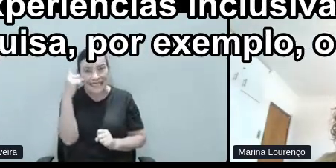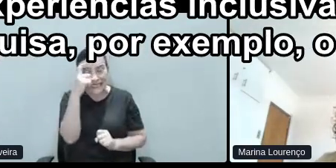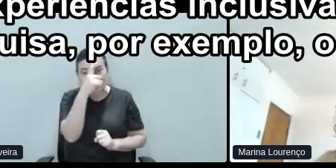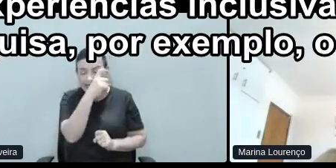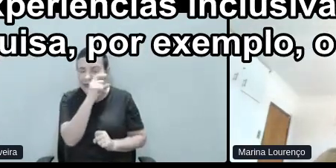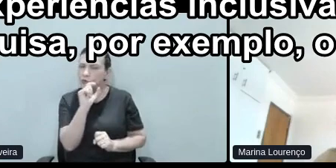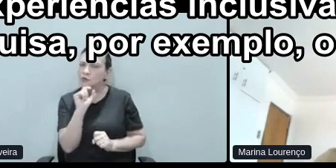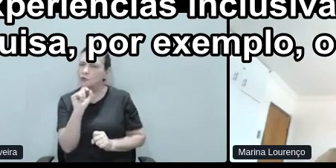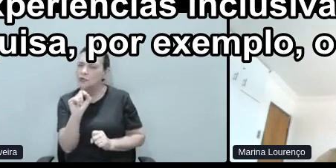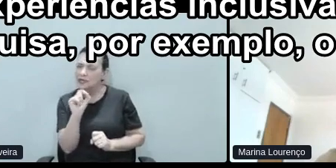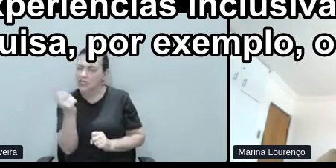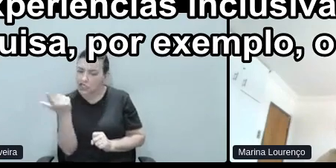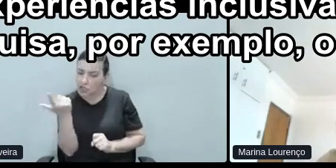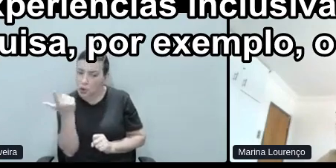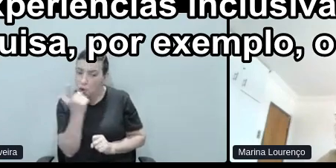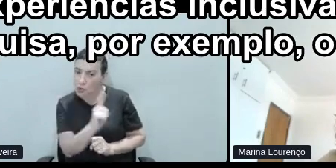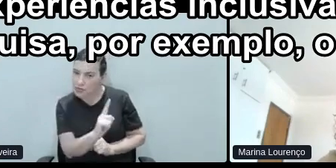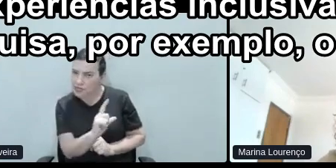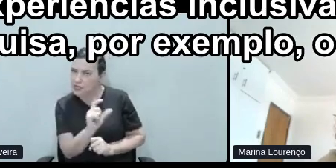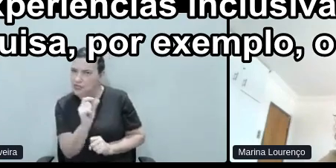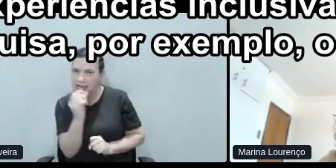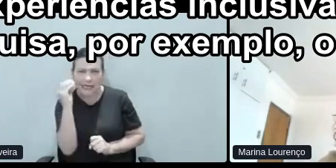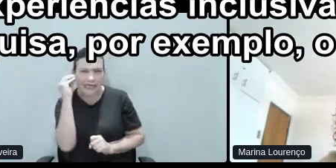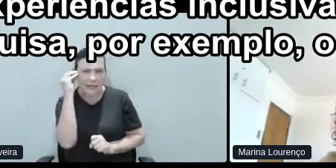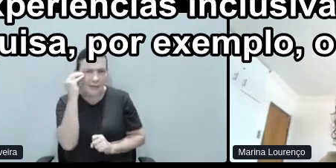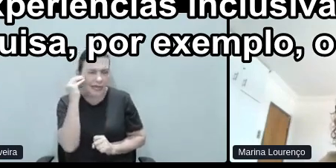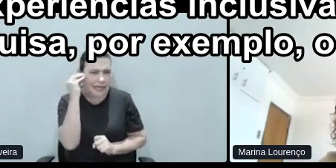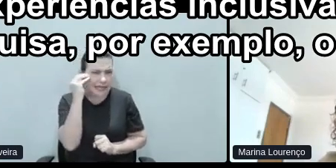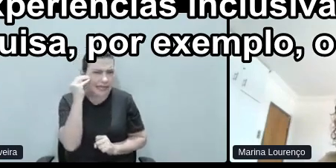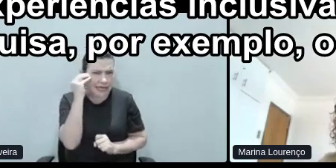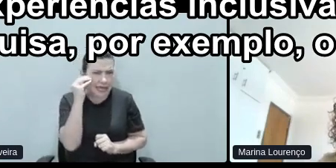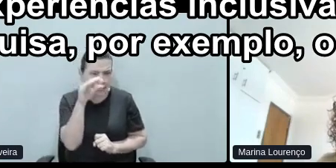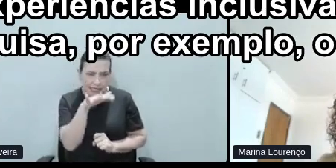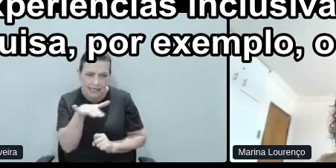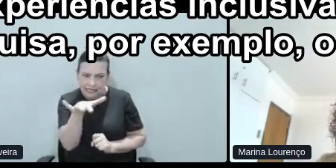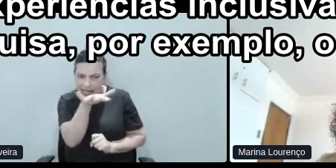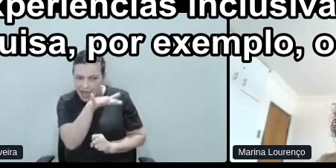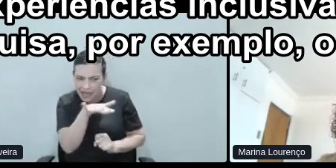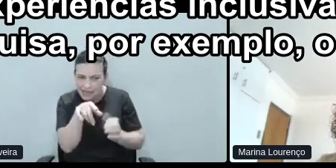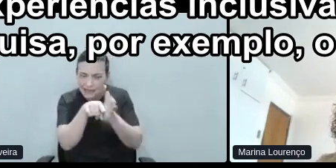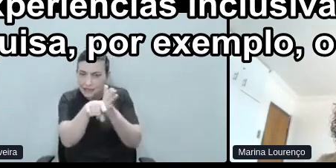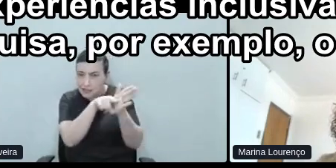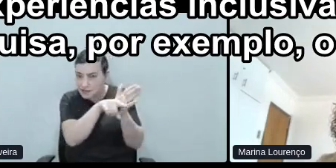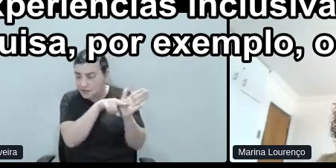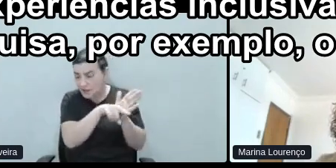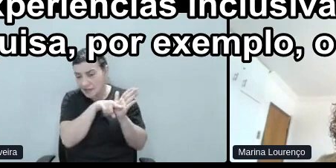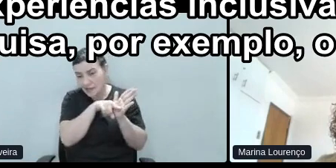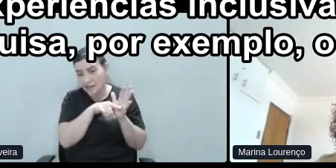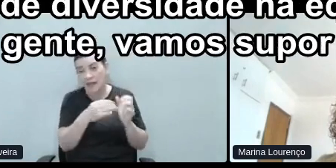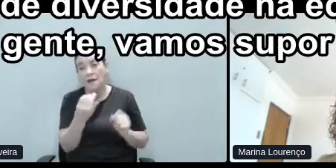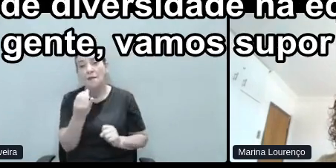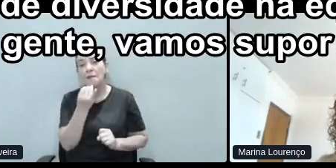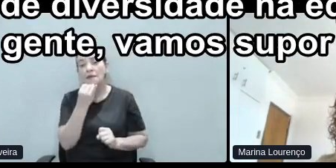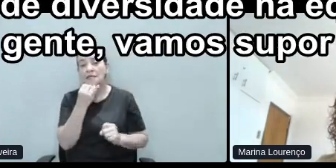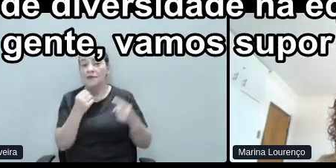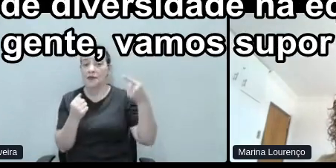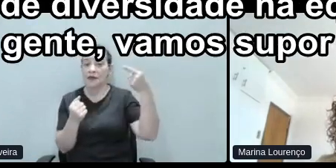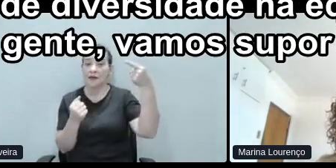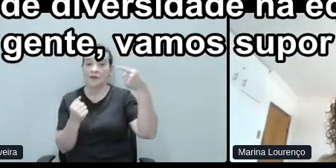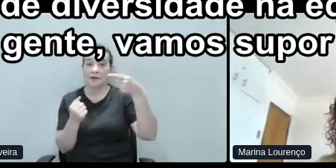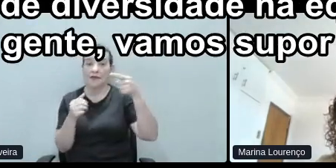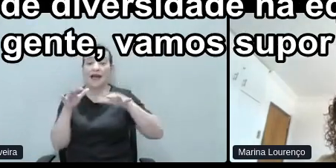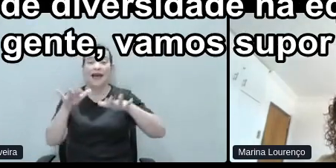experiências inclusivas nesse processo de pesquisa, por exemplo, primeiro ponto, é falta de